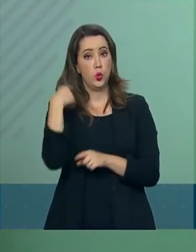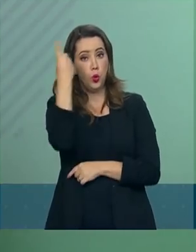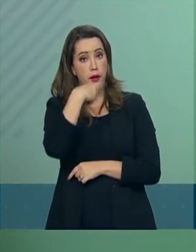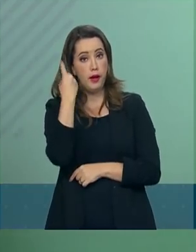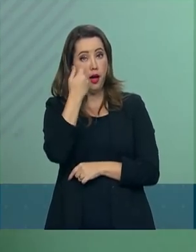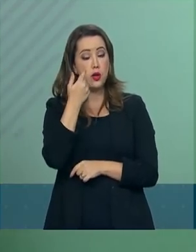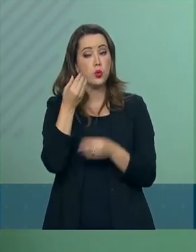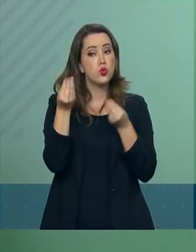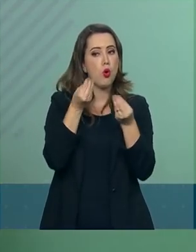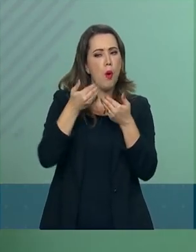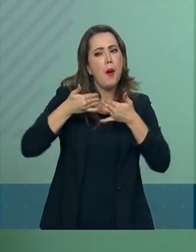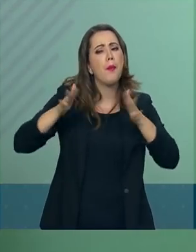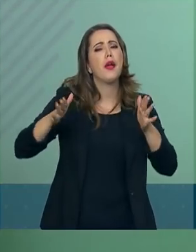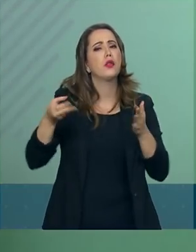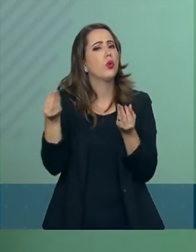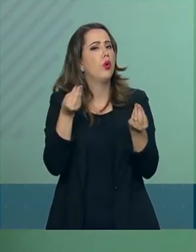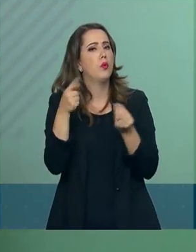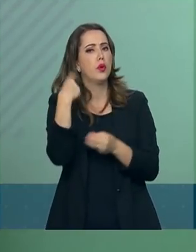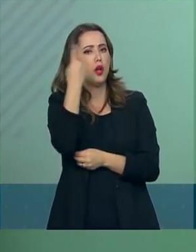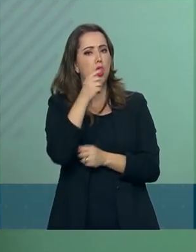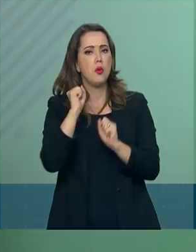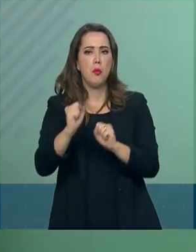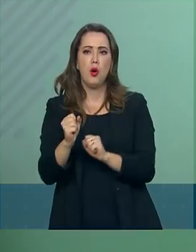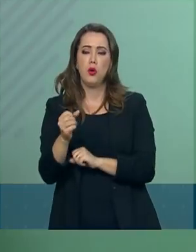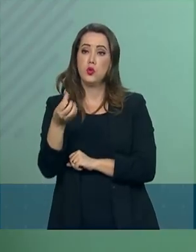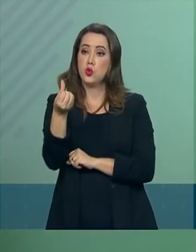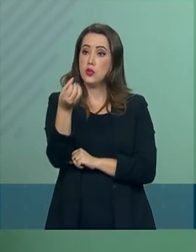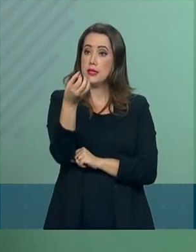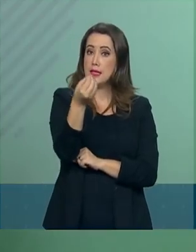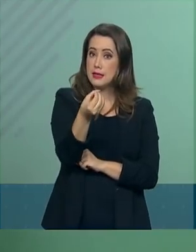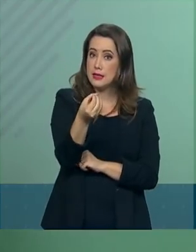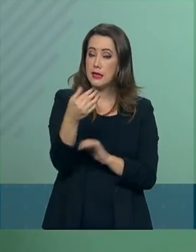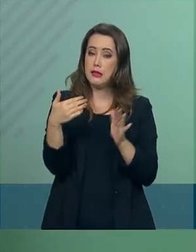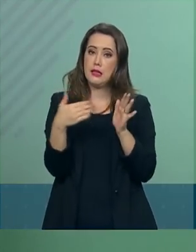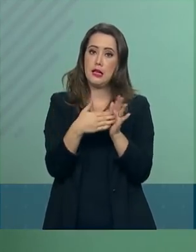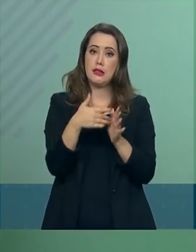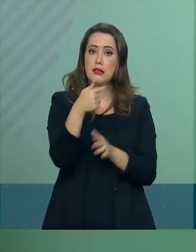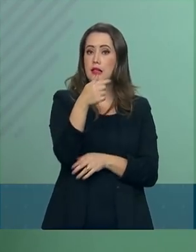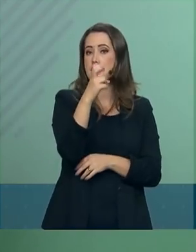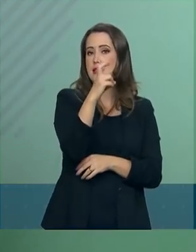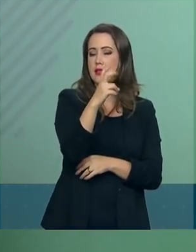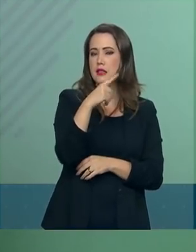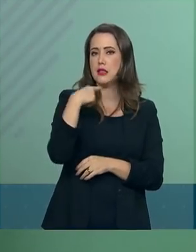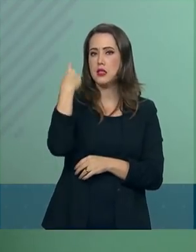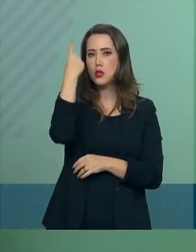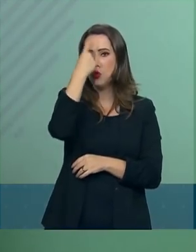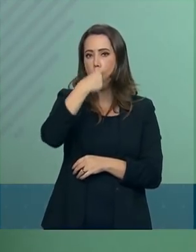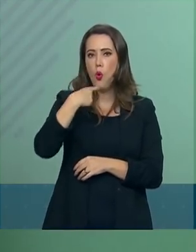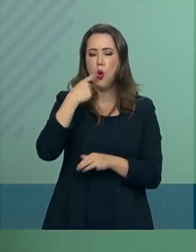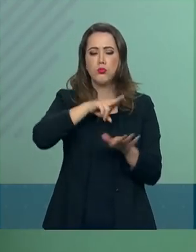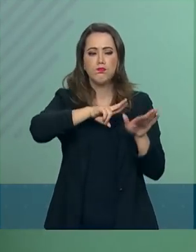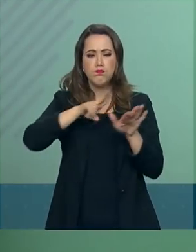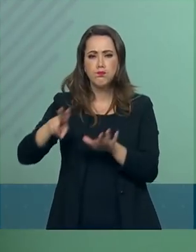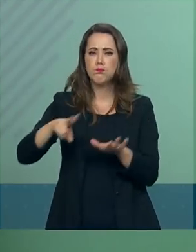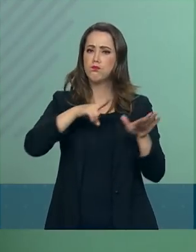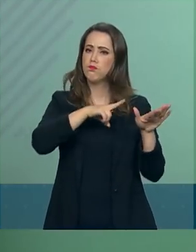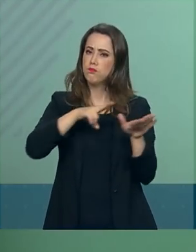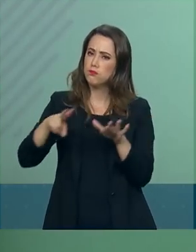unidades, que pode variar entre 60 e 75 horas semanais.